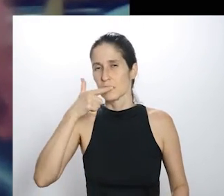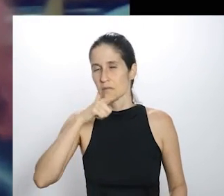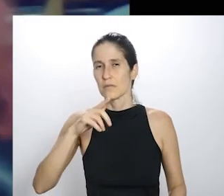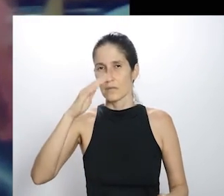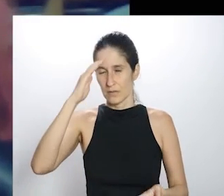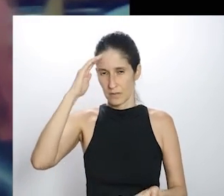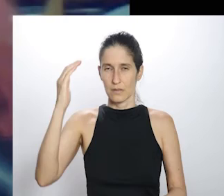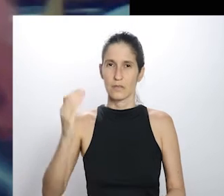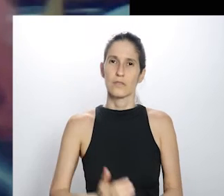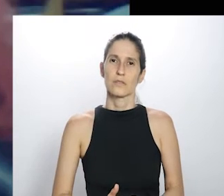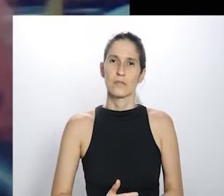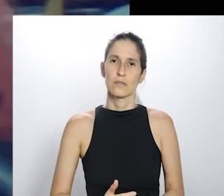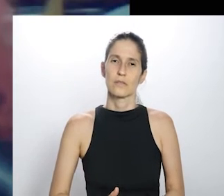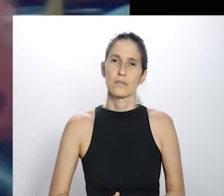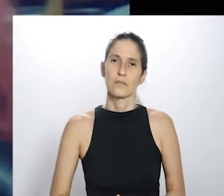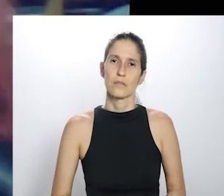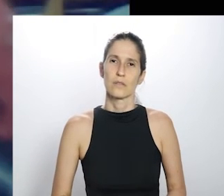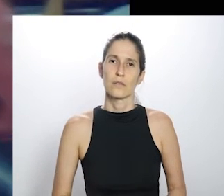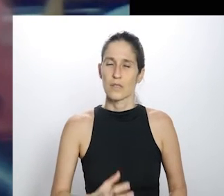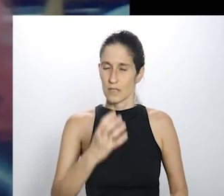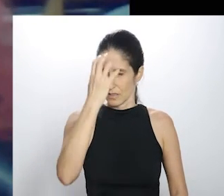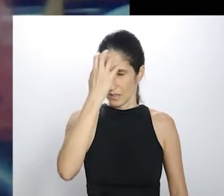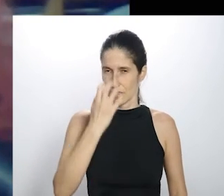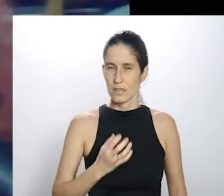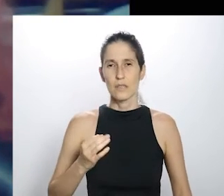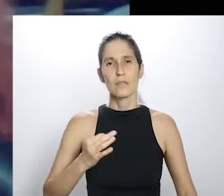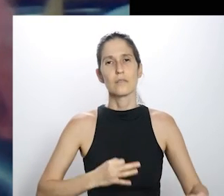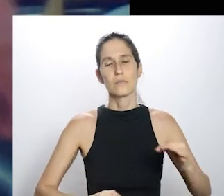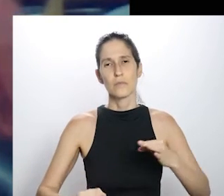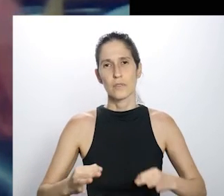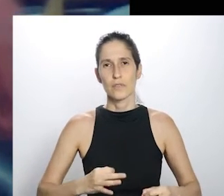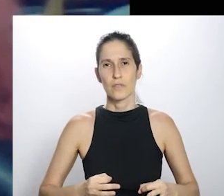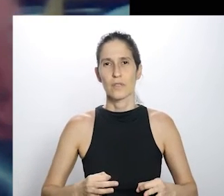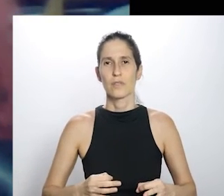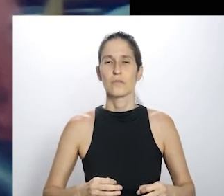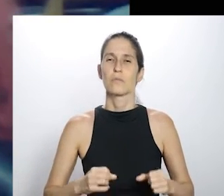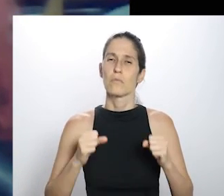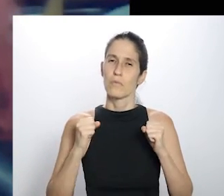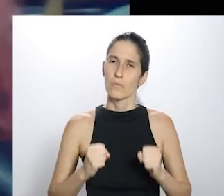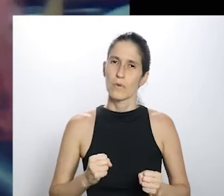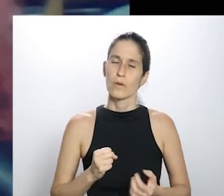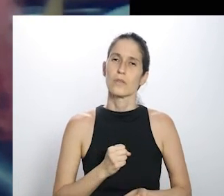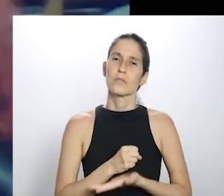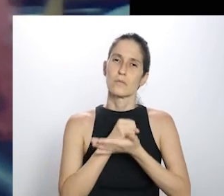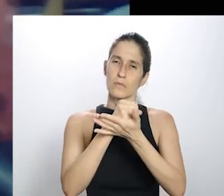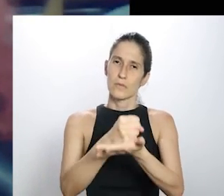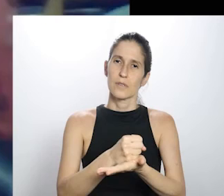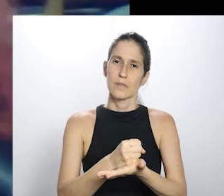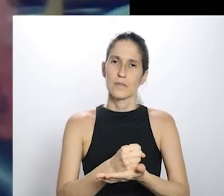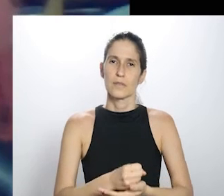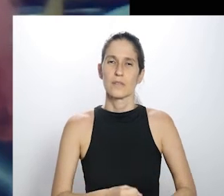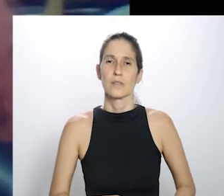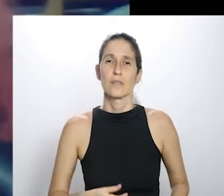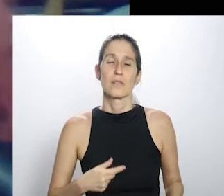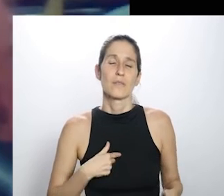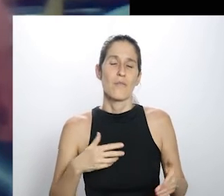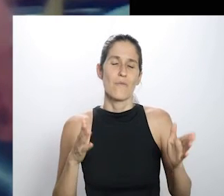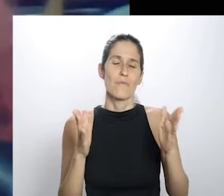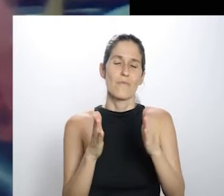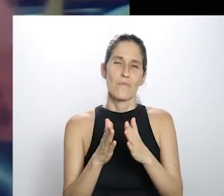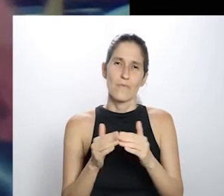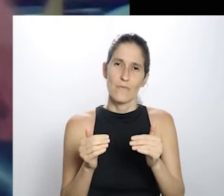pessoas que eu conheço, que eu sei que são seríssimas, que pode ajudar tranquilamente, então, eu faço aqui